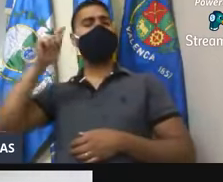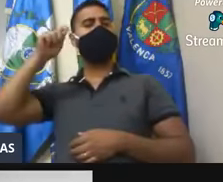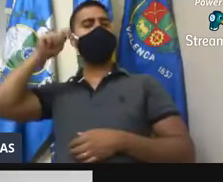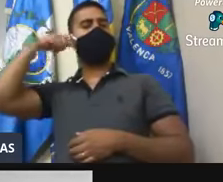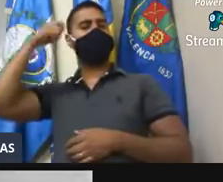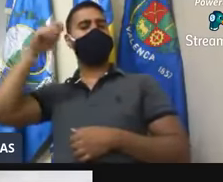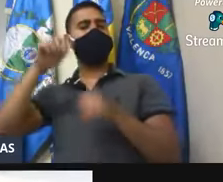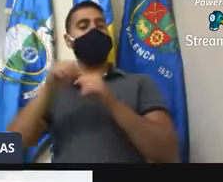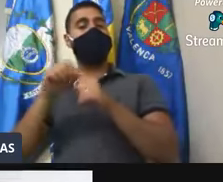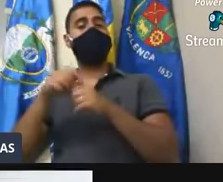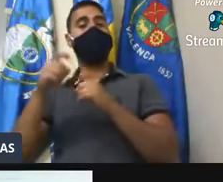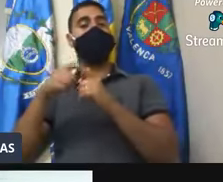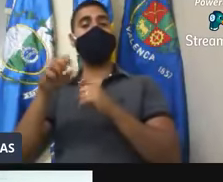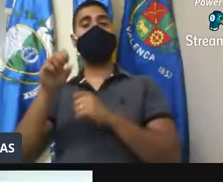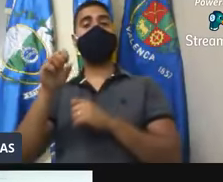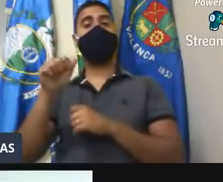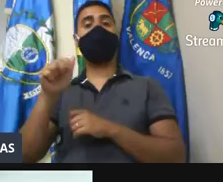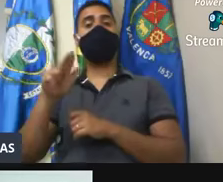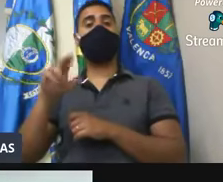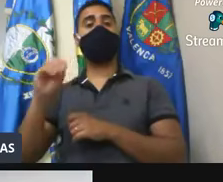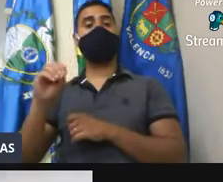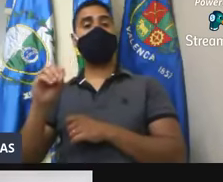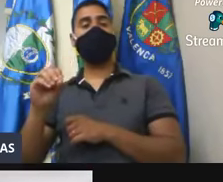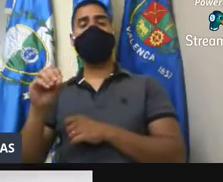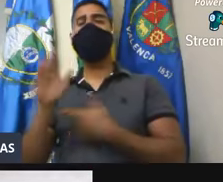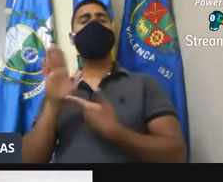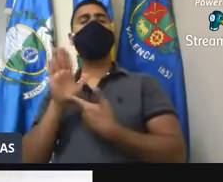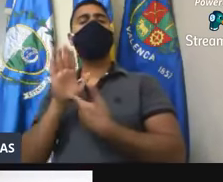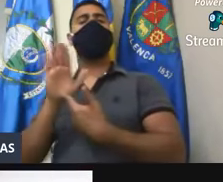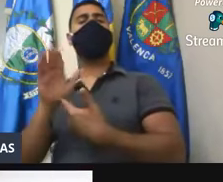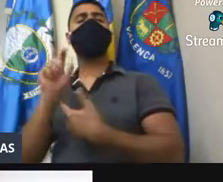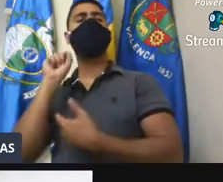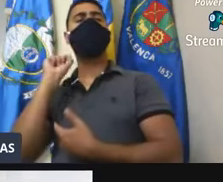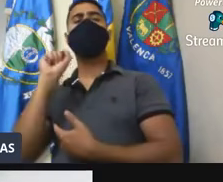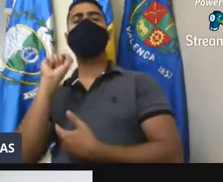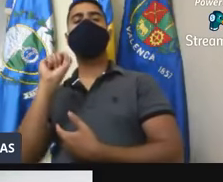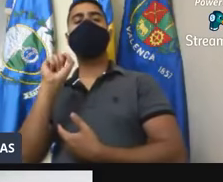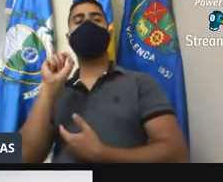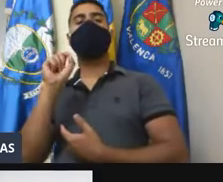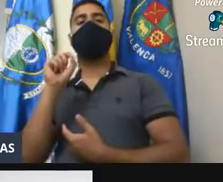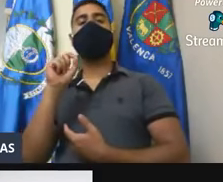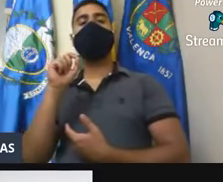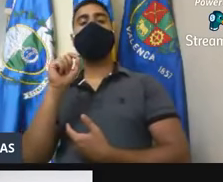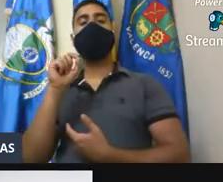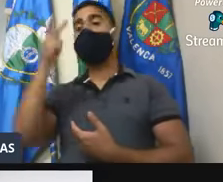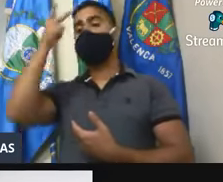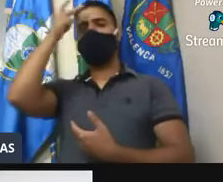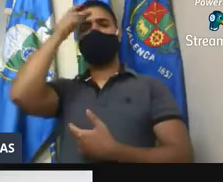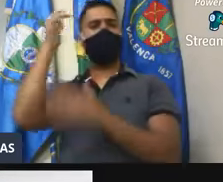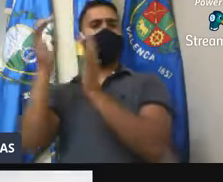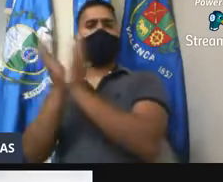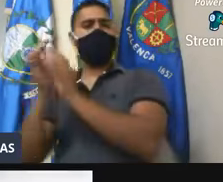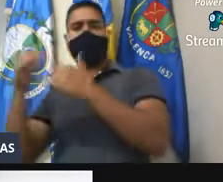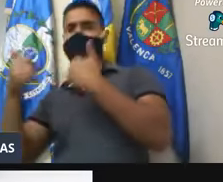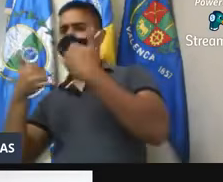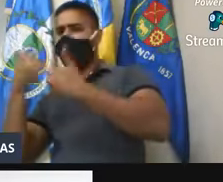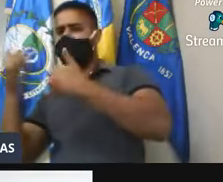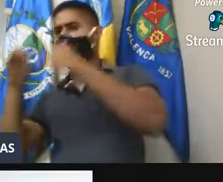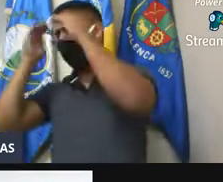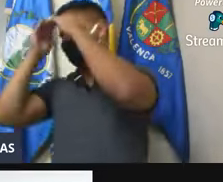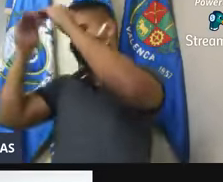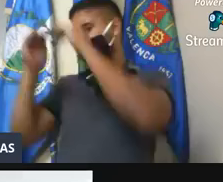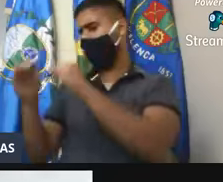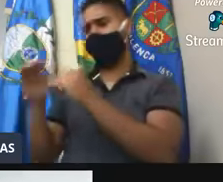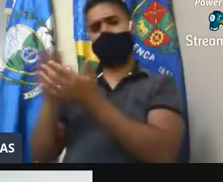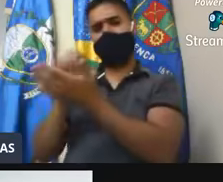feito com o doutor Saulo de cara ali é, mostra que a oposição não está brincando e não vai respeitar ninguém